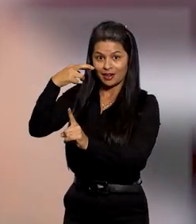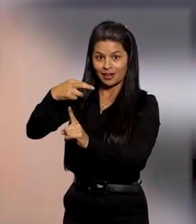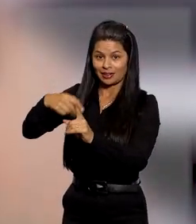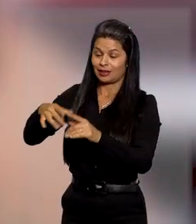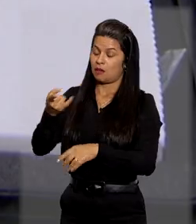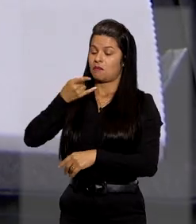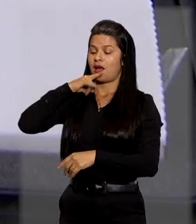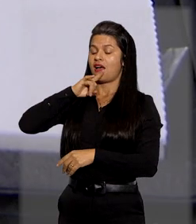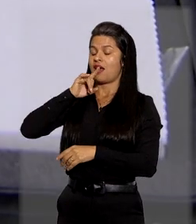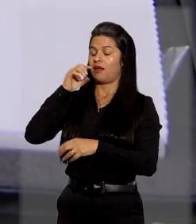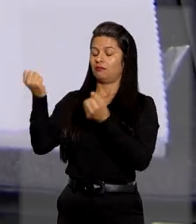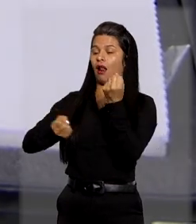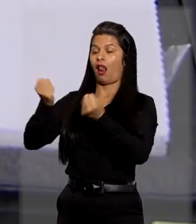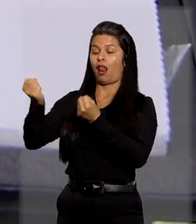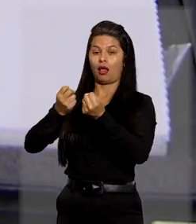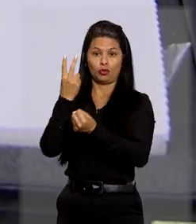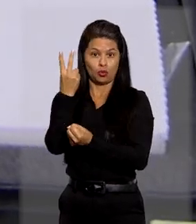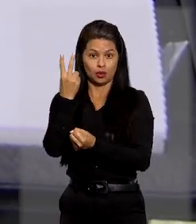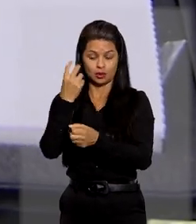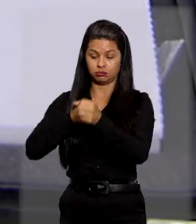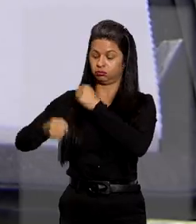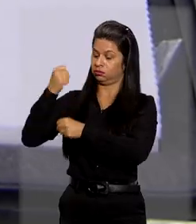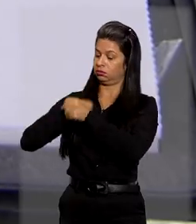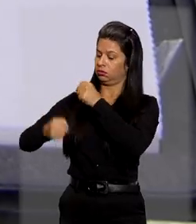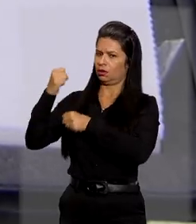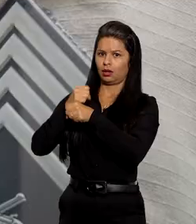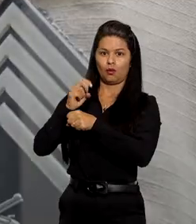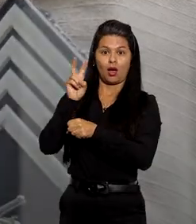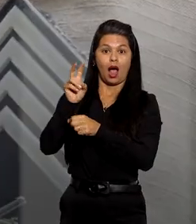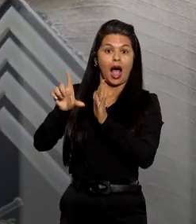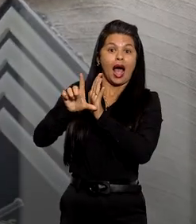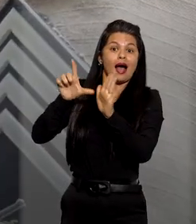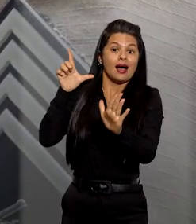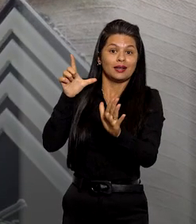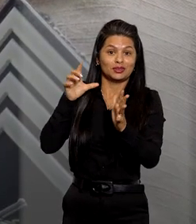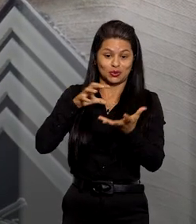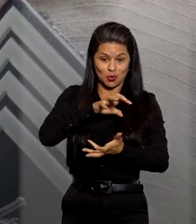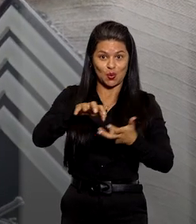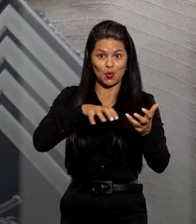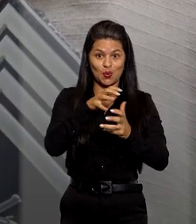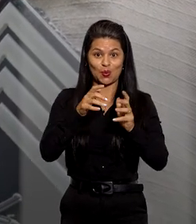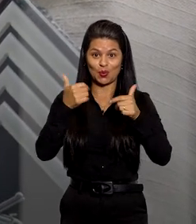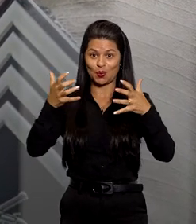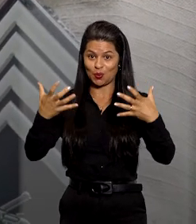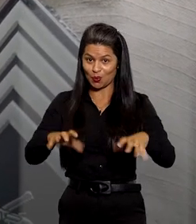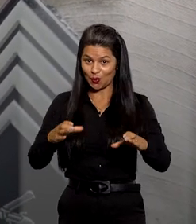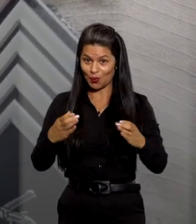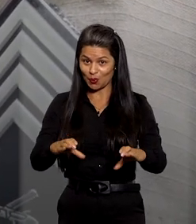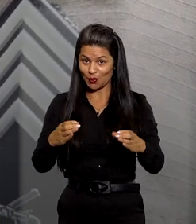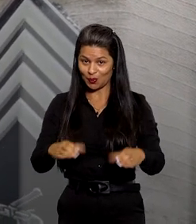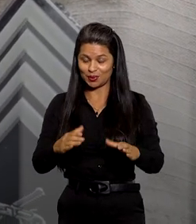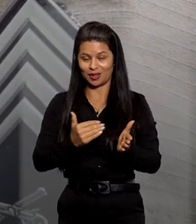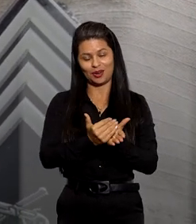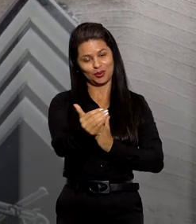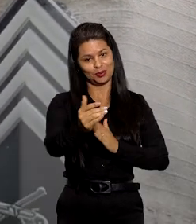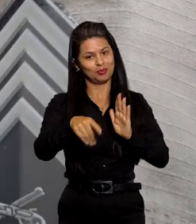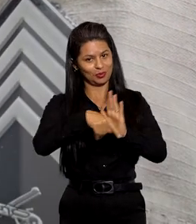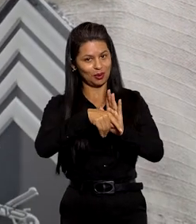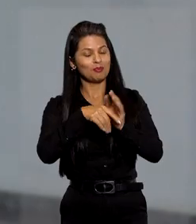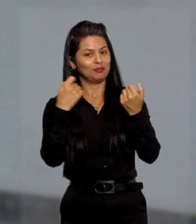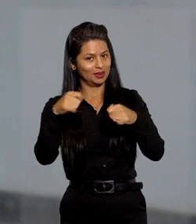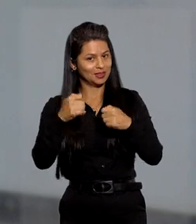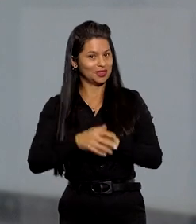duas vezes mais de cinco anos antes do concurso público e por isso foi contraindicada a dar continuidade às etapas do